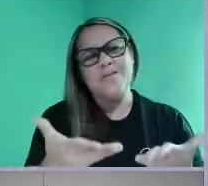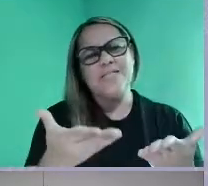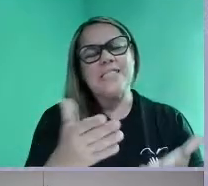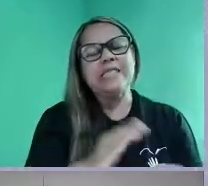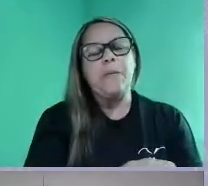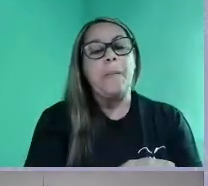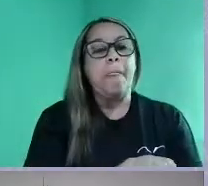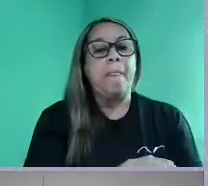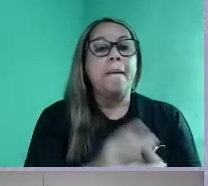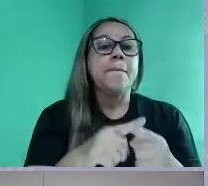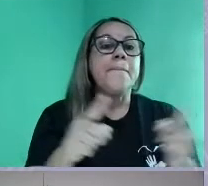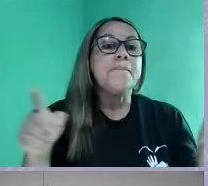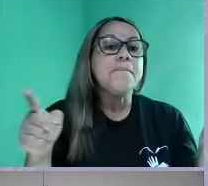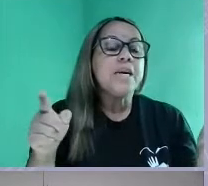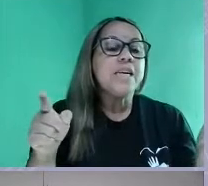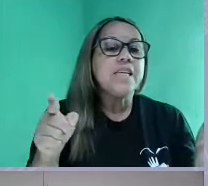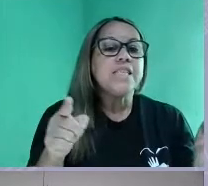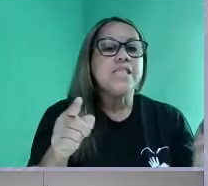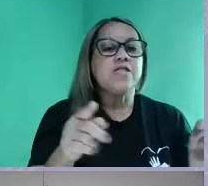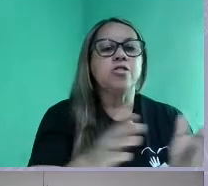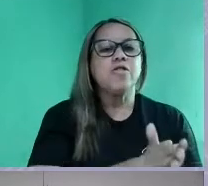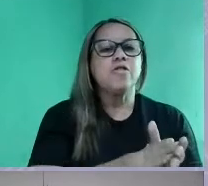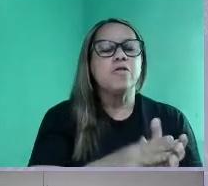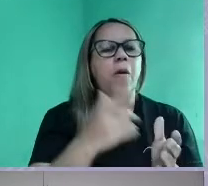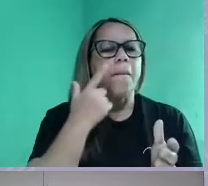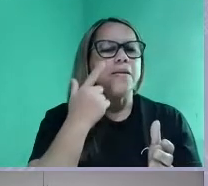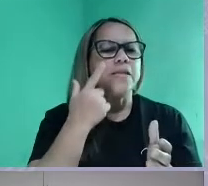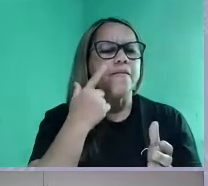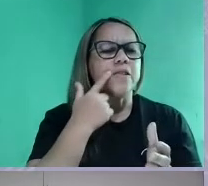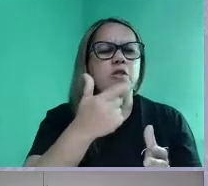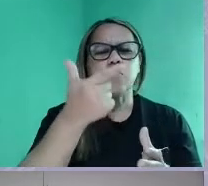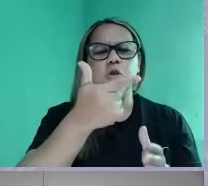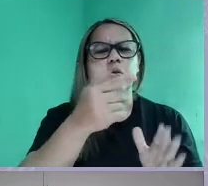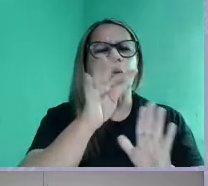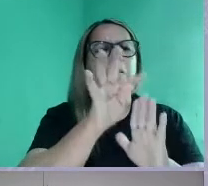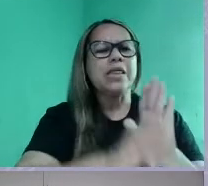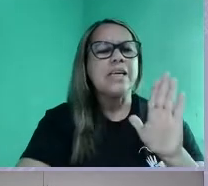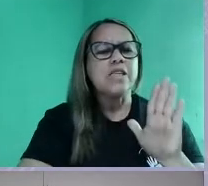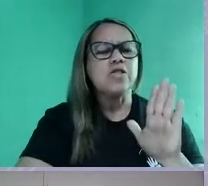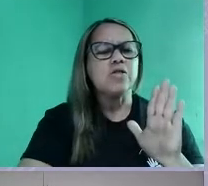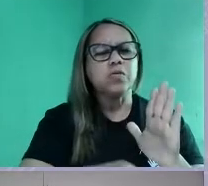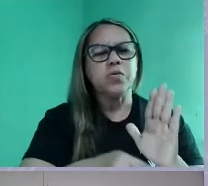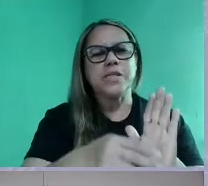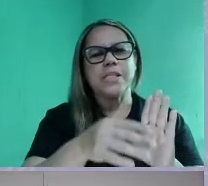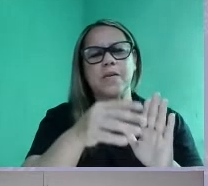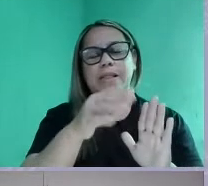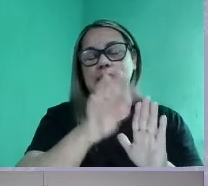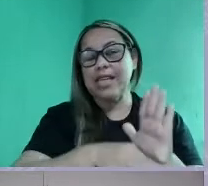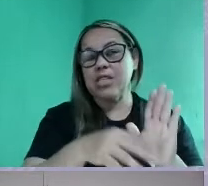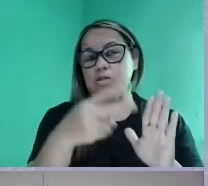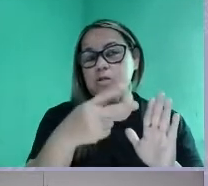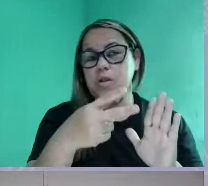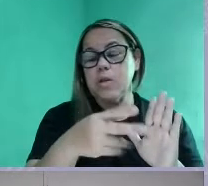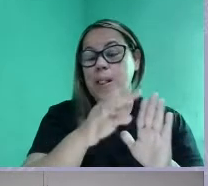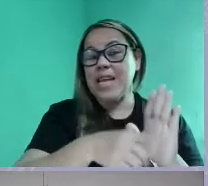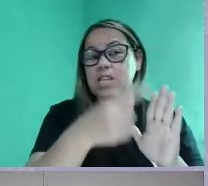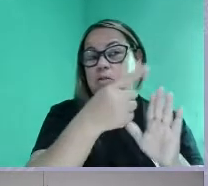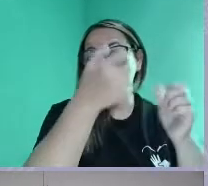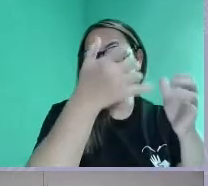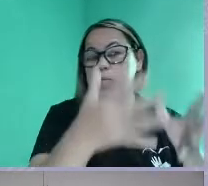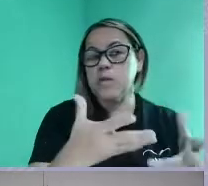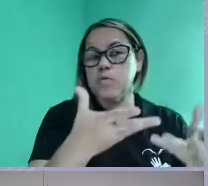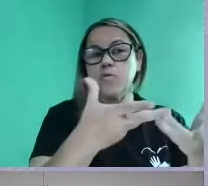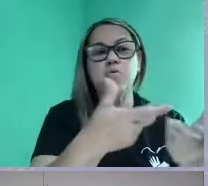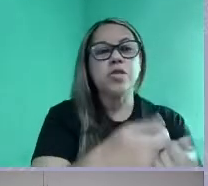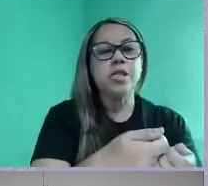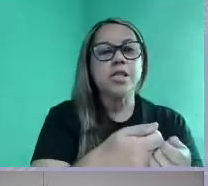certo? Mas a partir do segundo texto, do texto 2, né? Enquanto o texto 1 fala de uma forma geral, porque não é